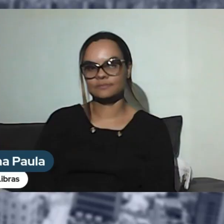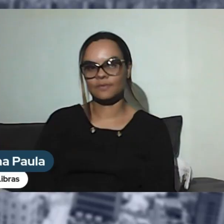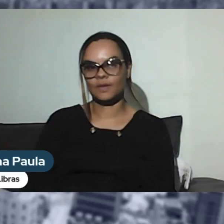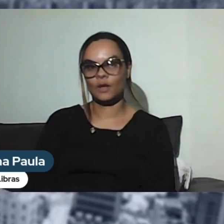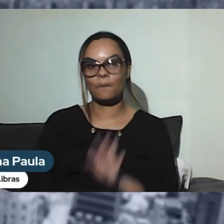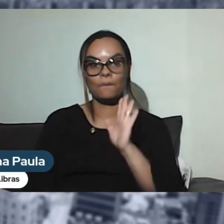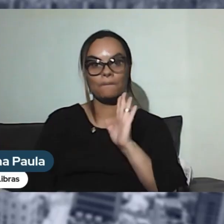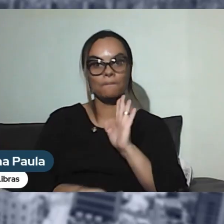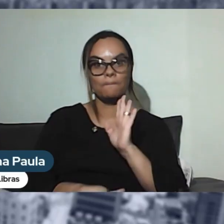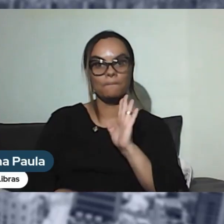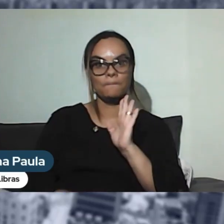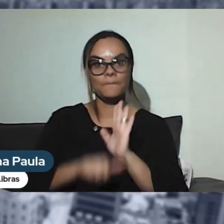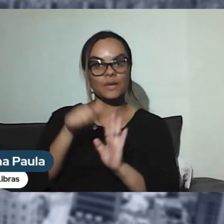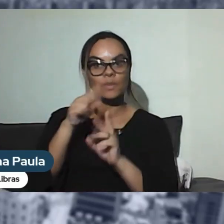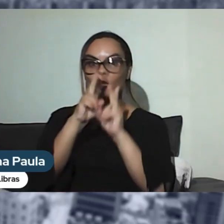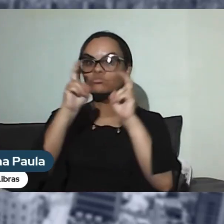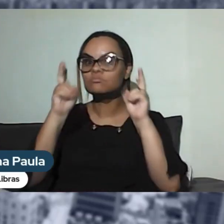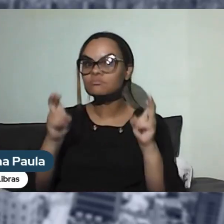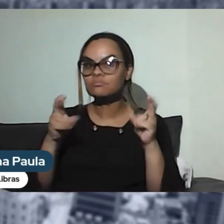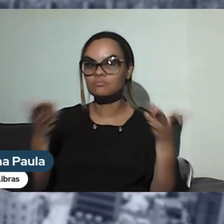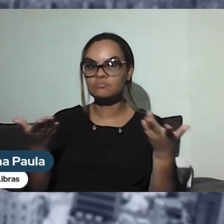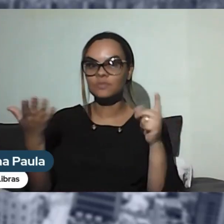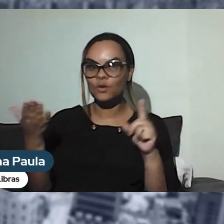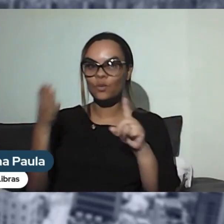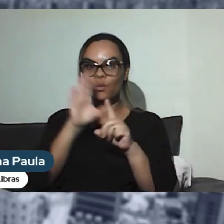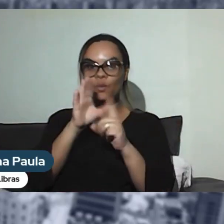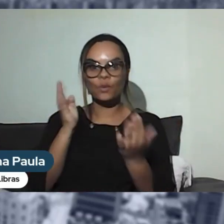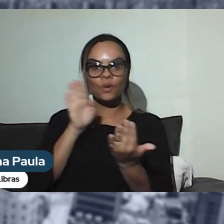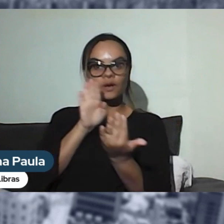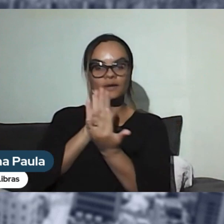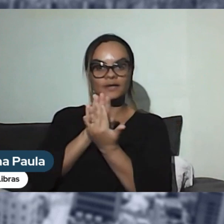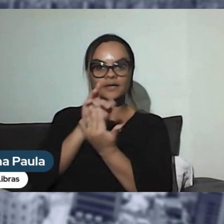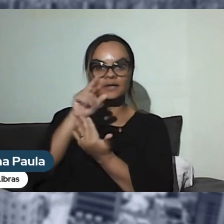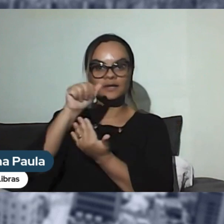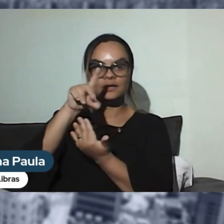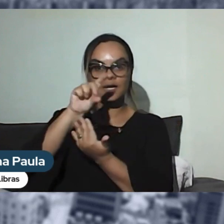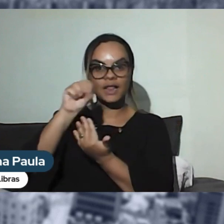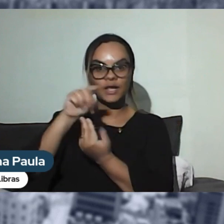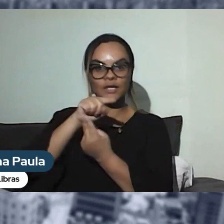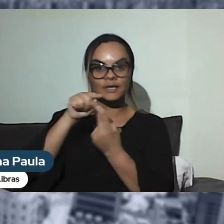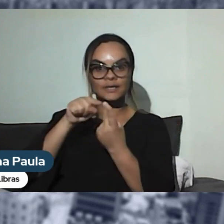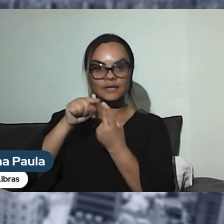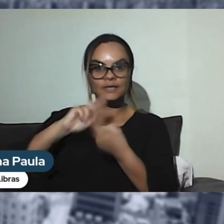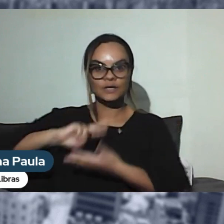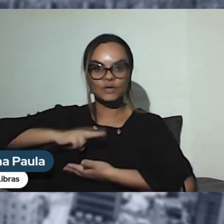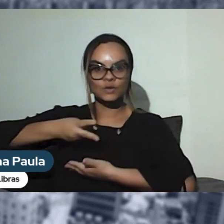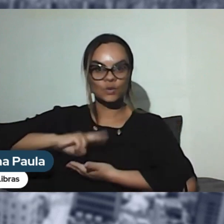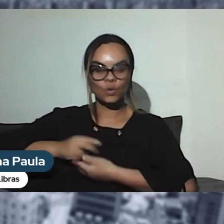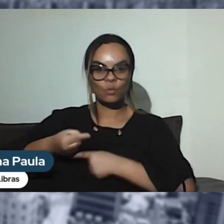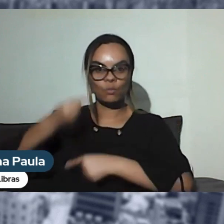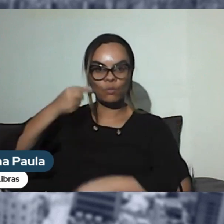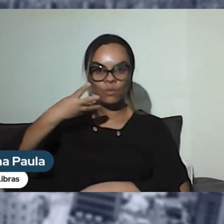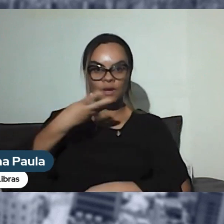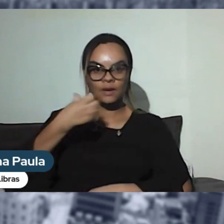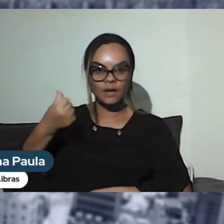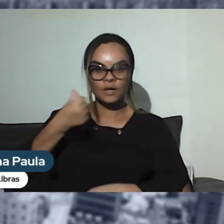Vamos falar, vamos colocar frente a frente o Fernando Lacerda, transplantado há 46 dias e